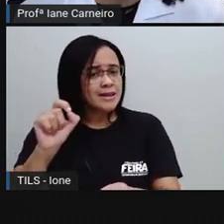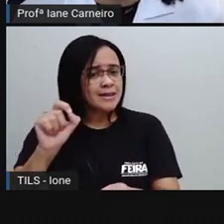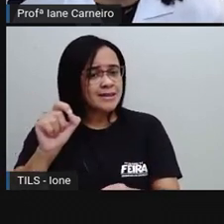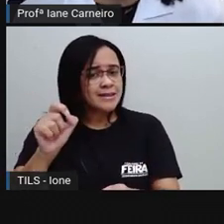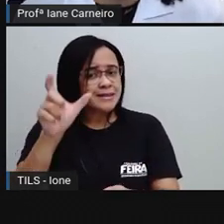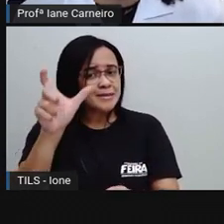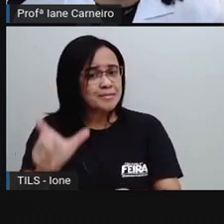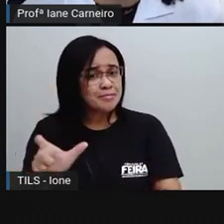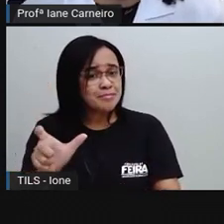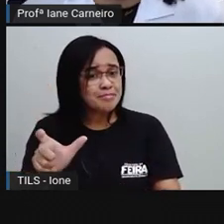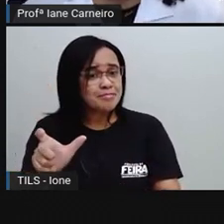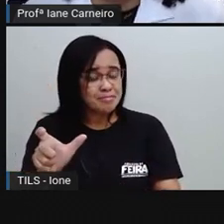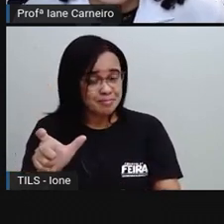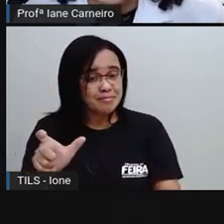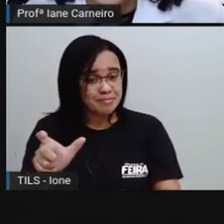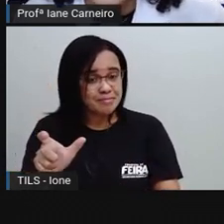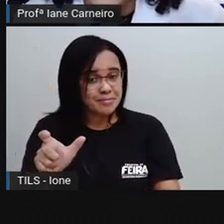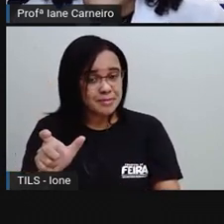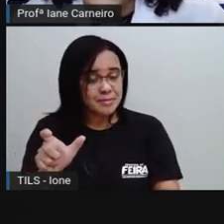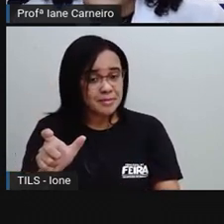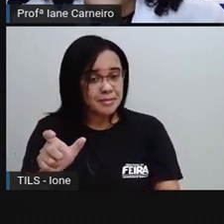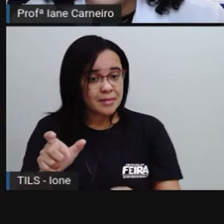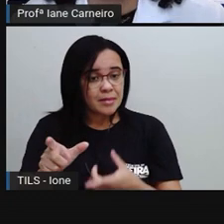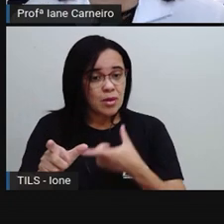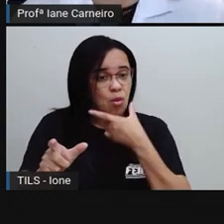ou foi a mãe de Pedro? O é que vocês acham?